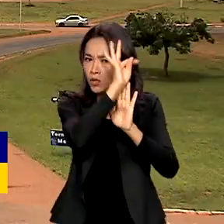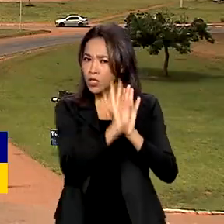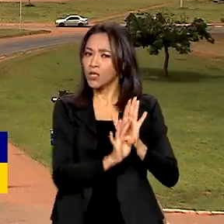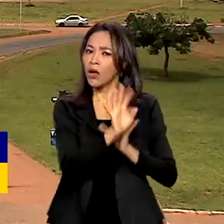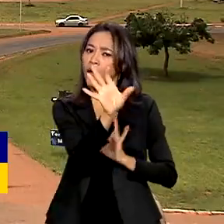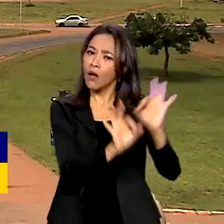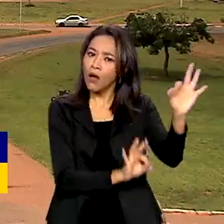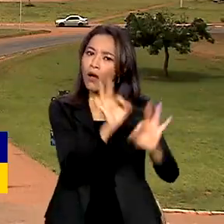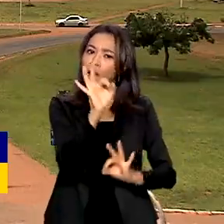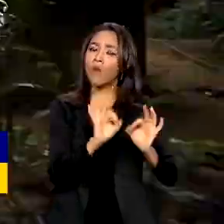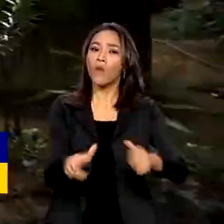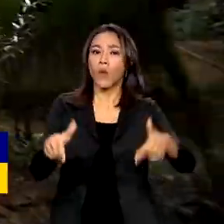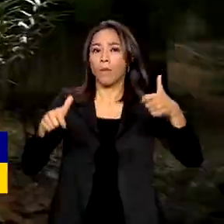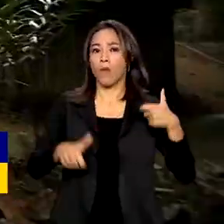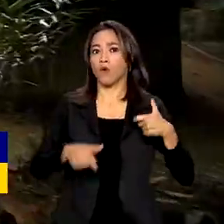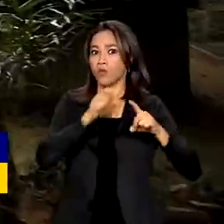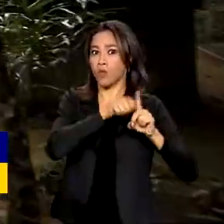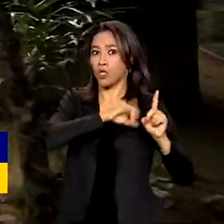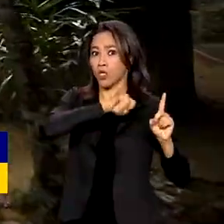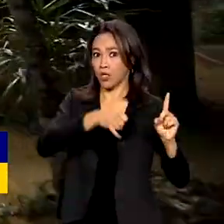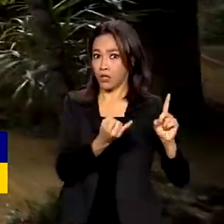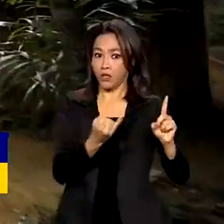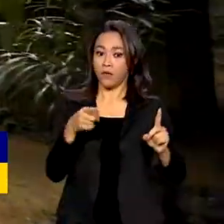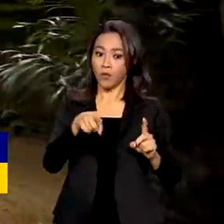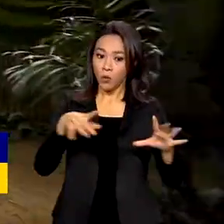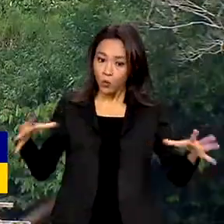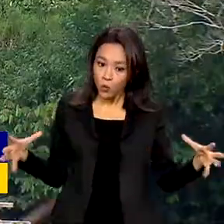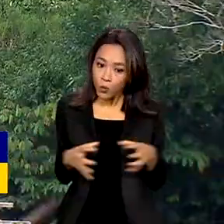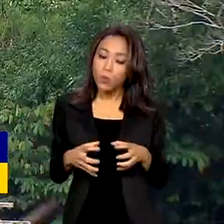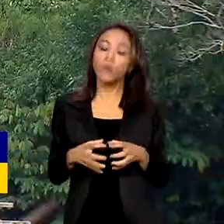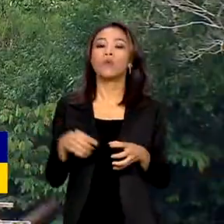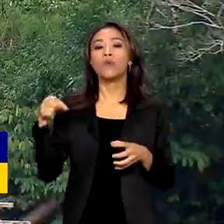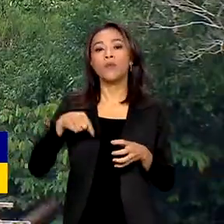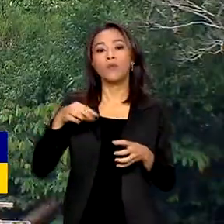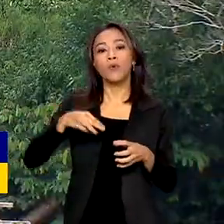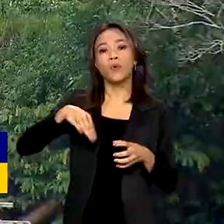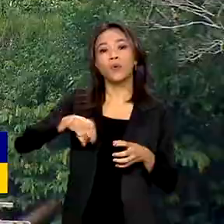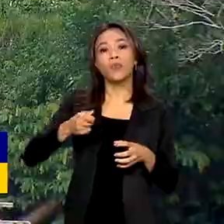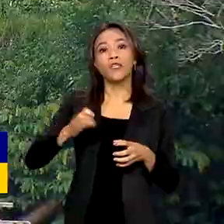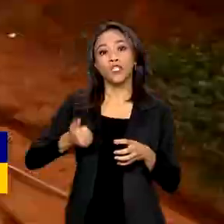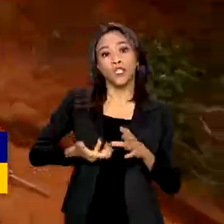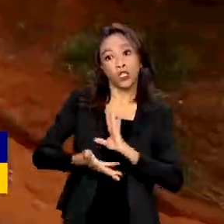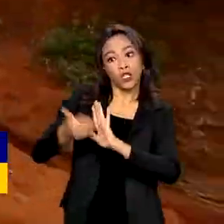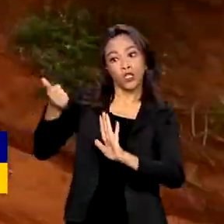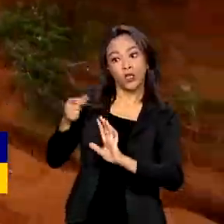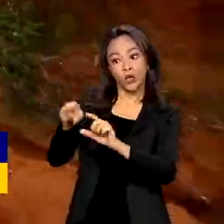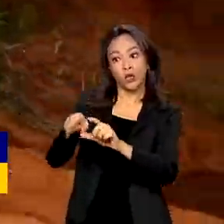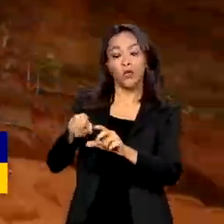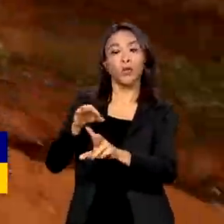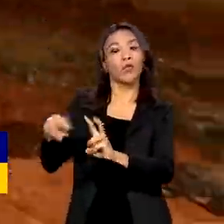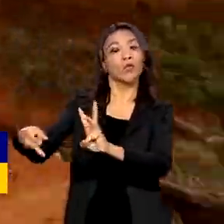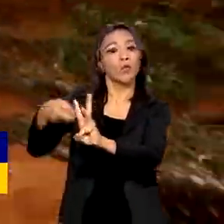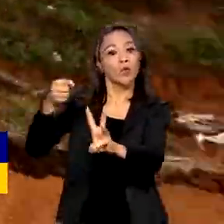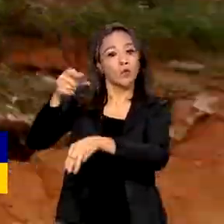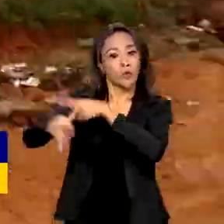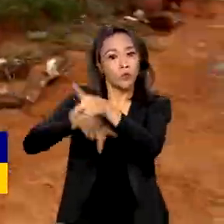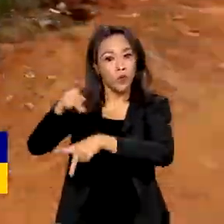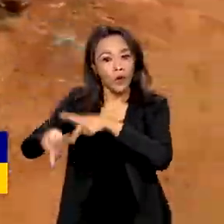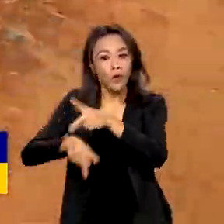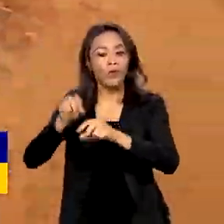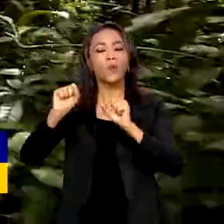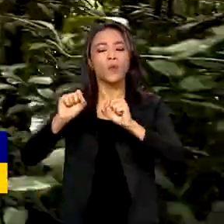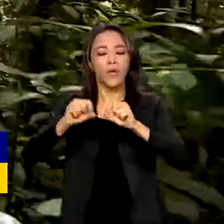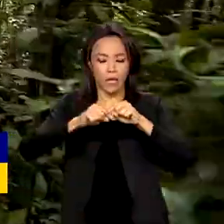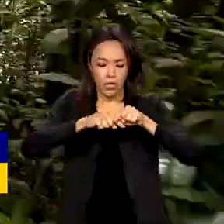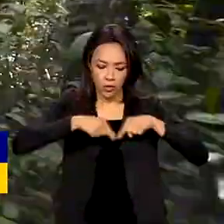após a posse em janeiro. A comissão mista no Congresso retirou do Ministério dos Povos Indígenas a atribuição de reconhecer